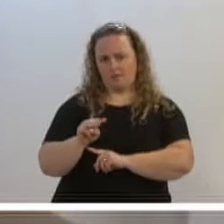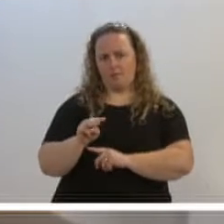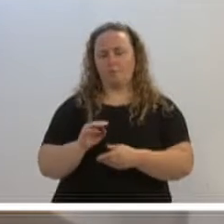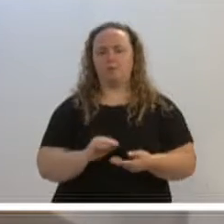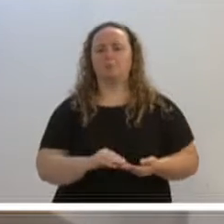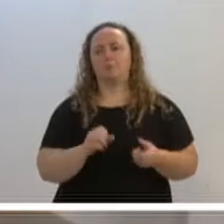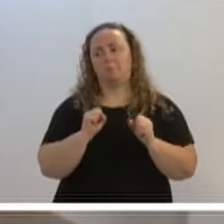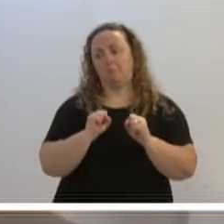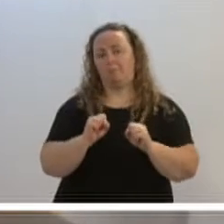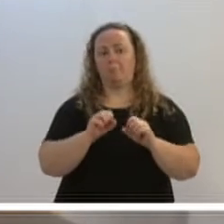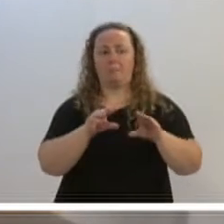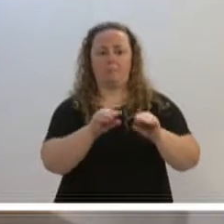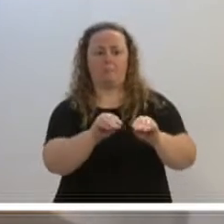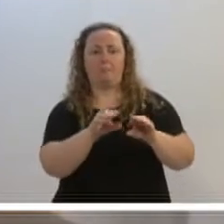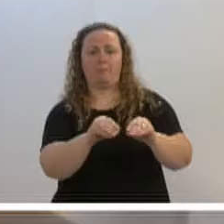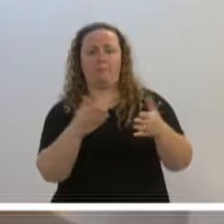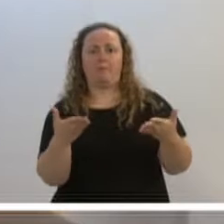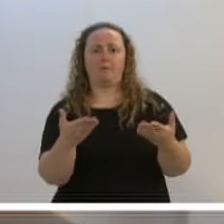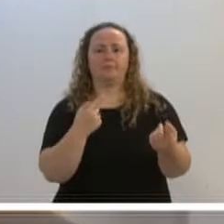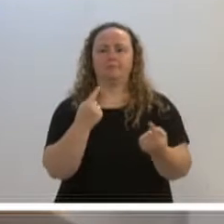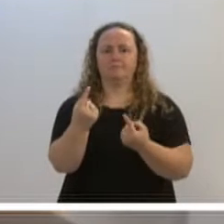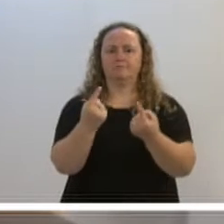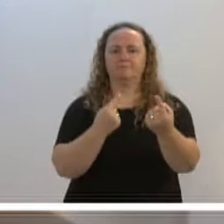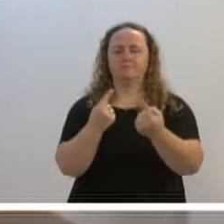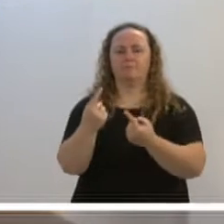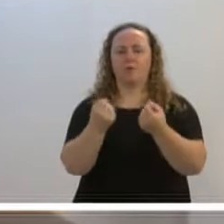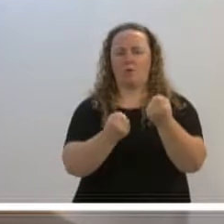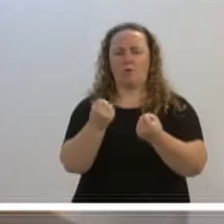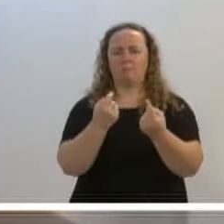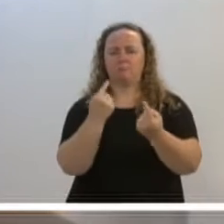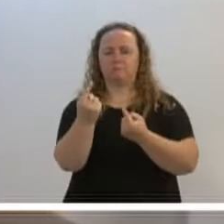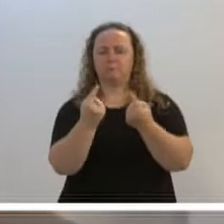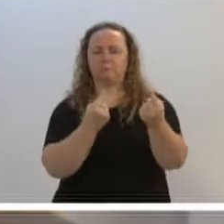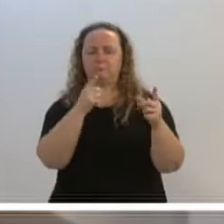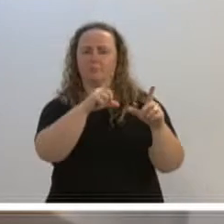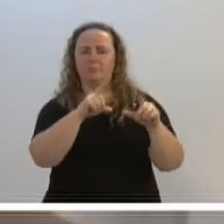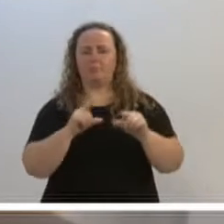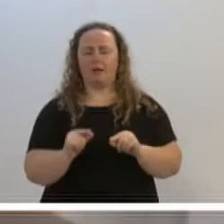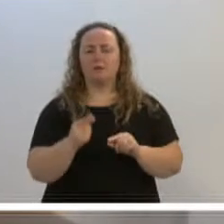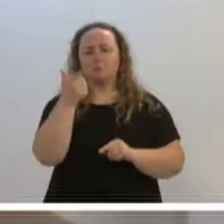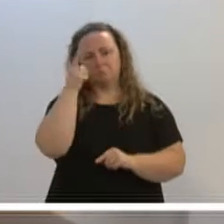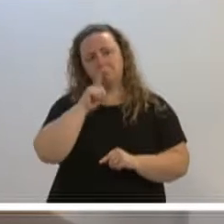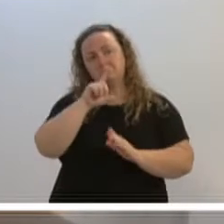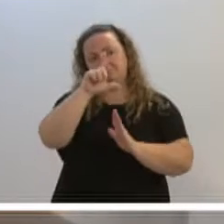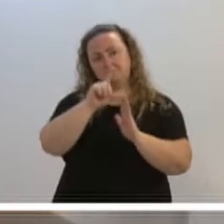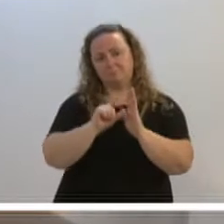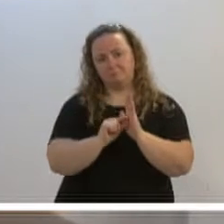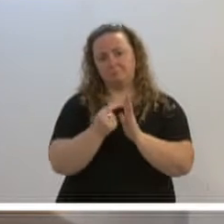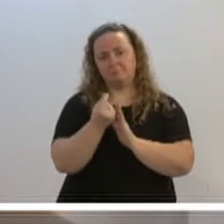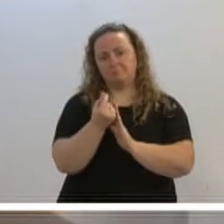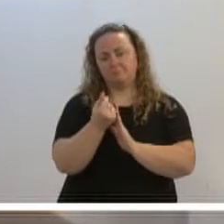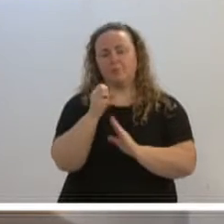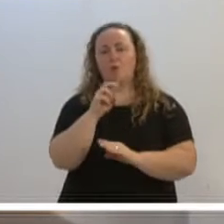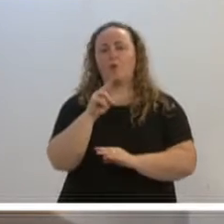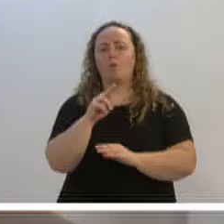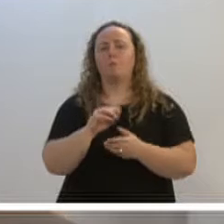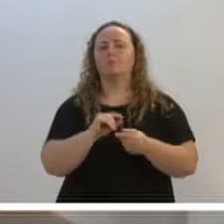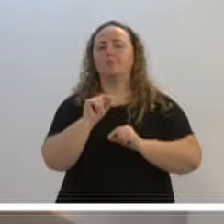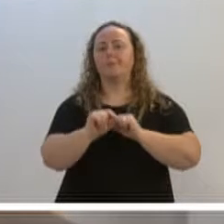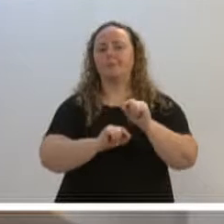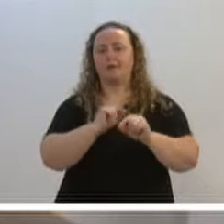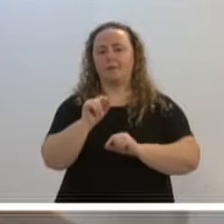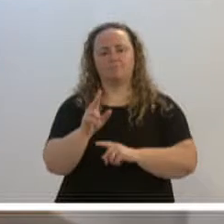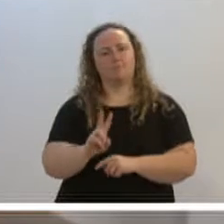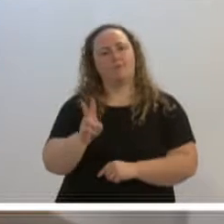pode mexer, até diminuir a questão da quilometragem, você consegue fazer para reduzir o preço da tarifa, ou simplesmente aumentar aqui